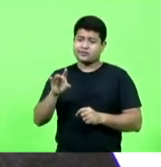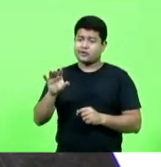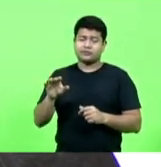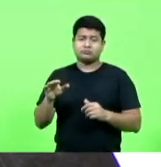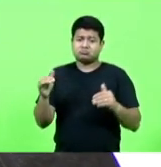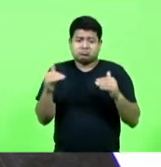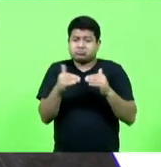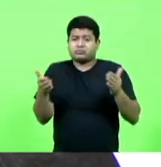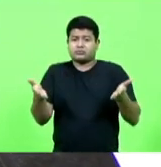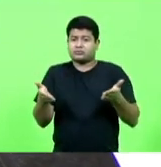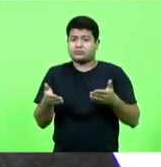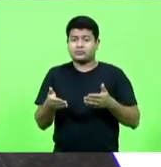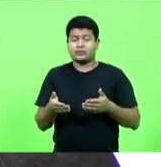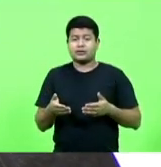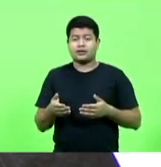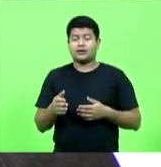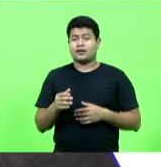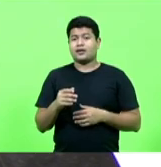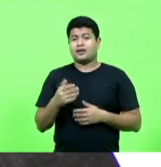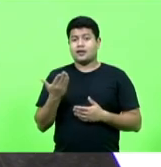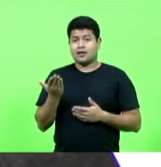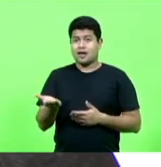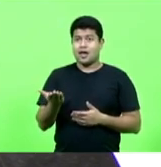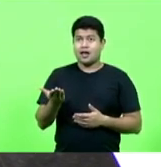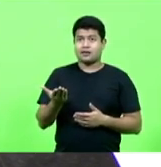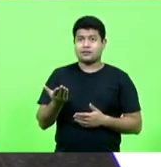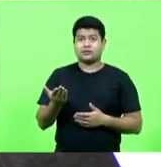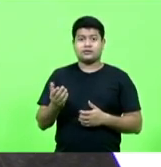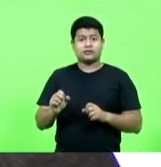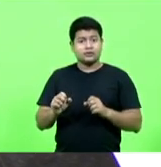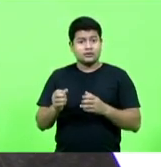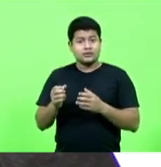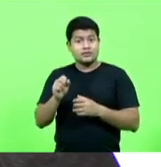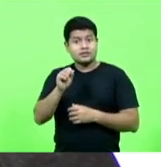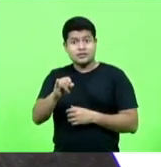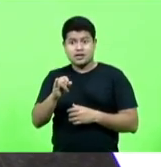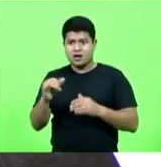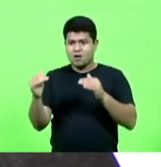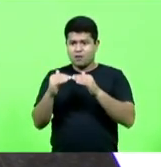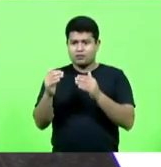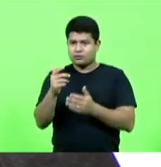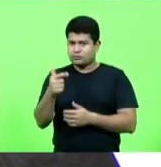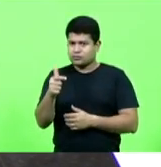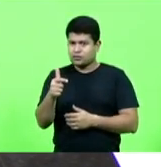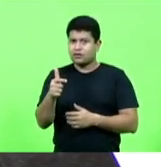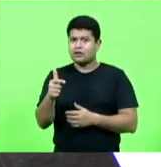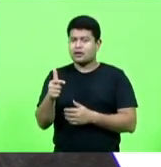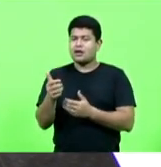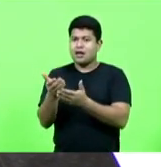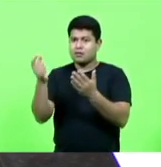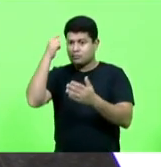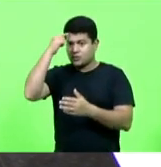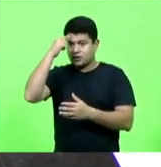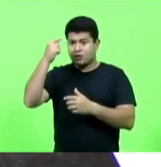mas, se não for, essas pessoas não dispensaram nenhum tipo de consideração para o restante do Estado.